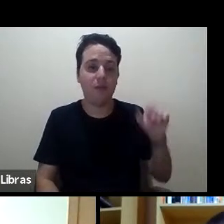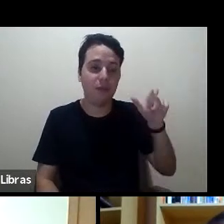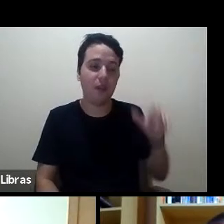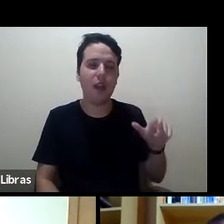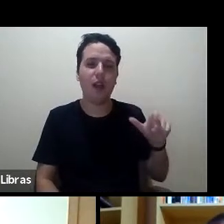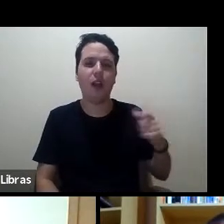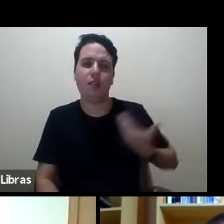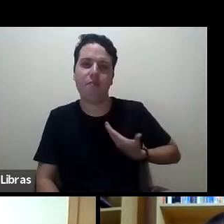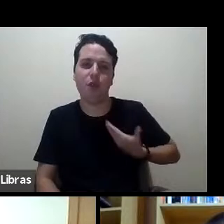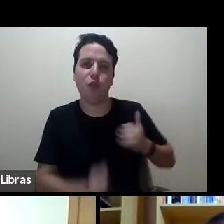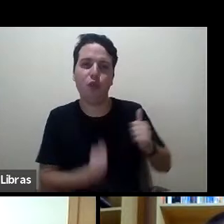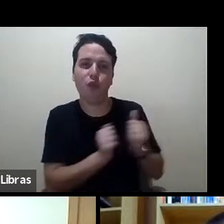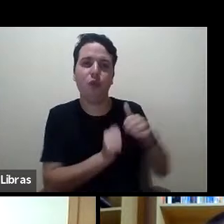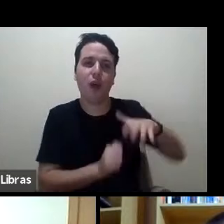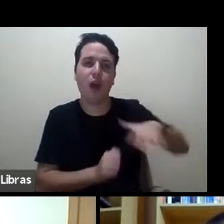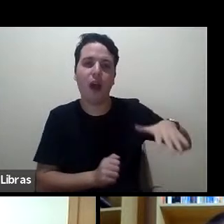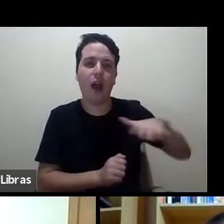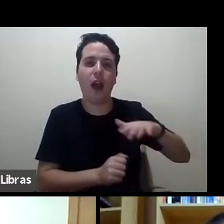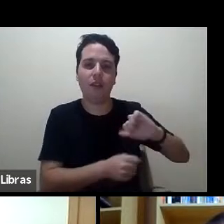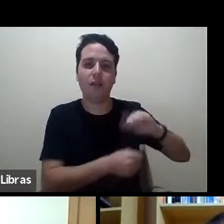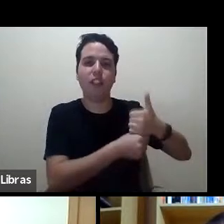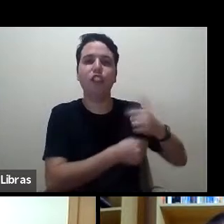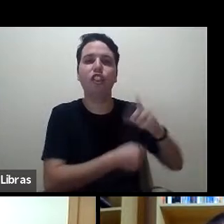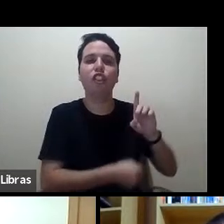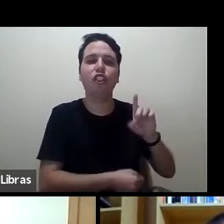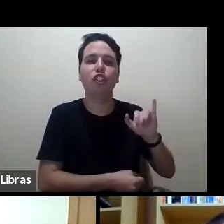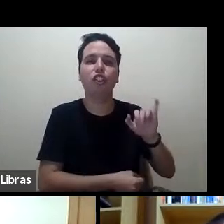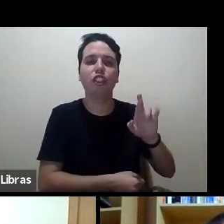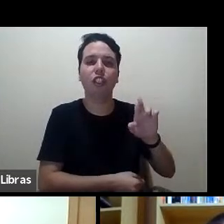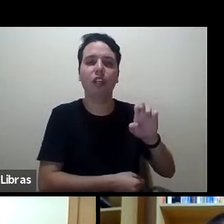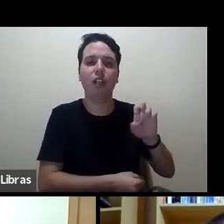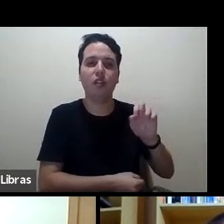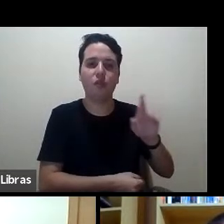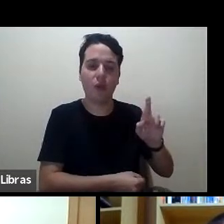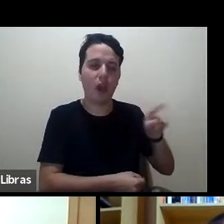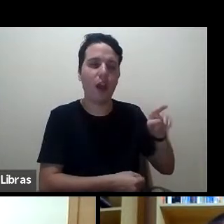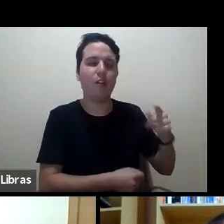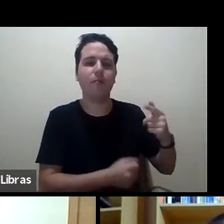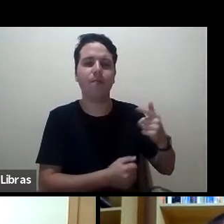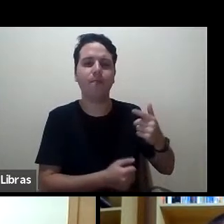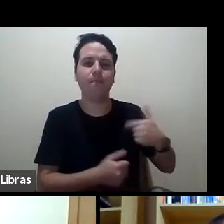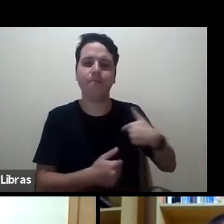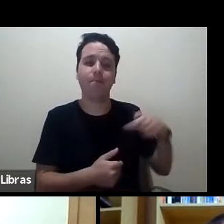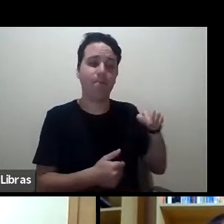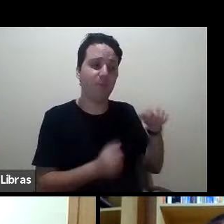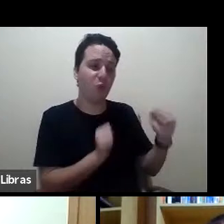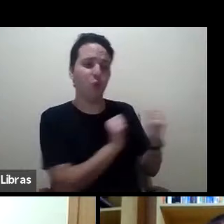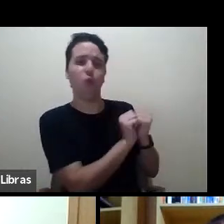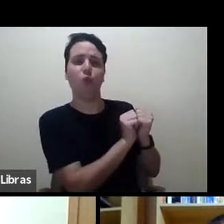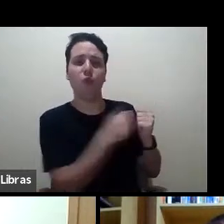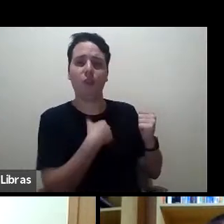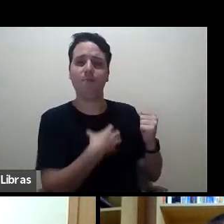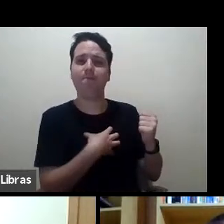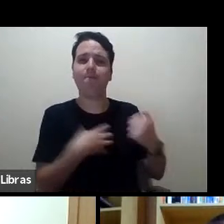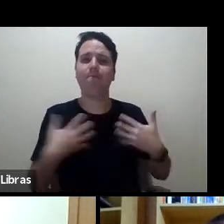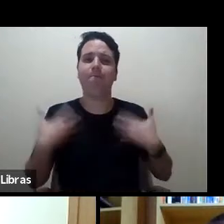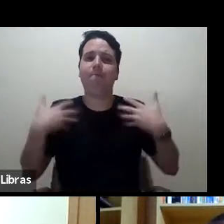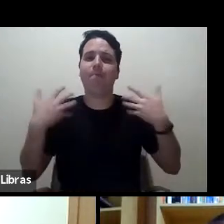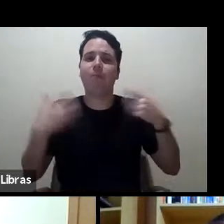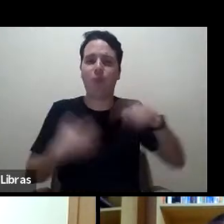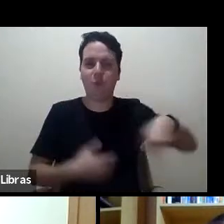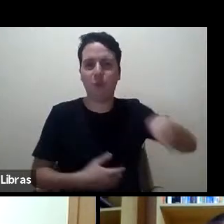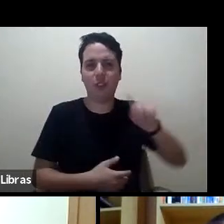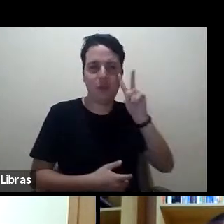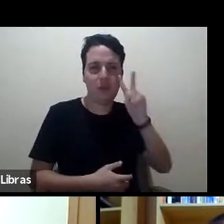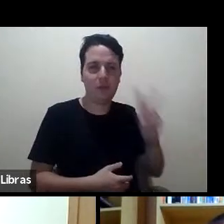alguém que tem me dado uma alegria muito grande quando trabalha, porque vocês vão ver, ele